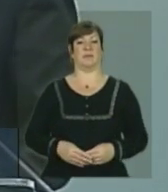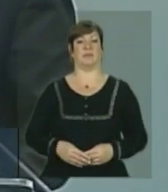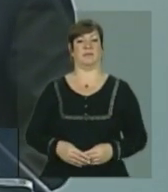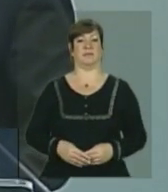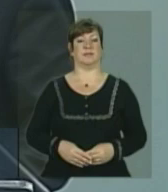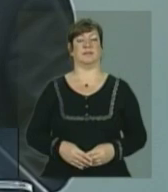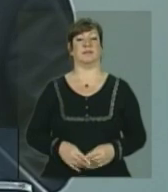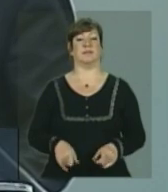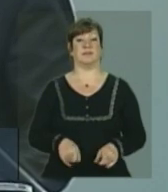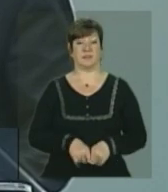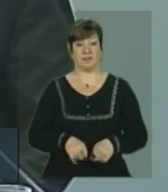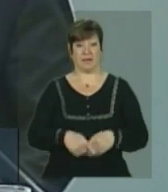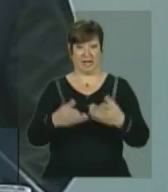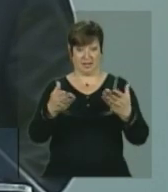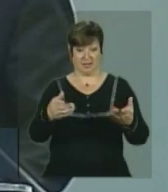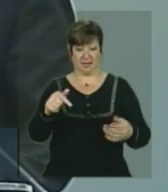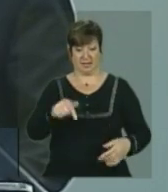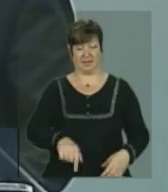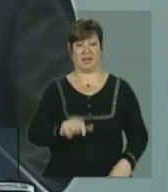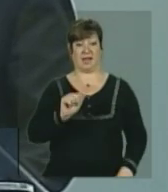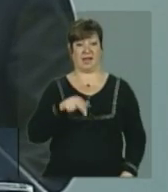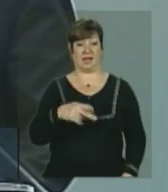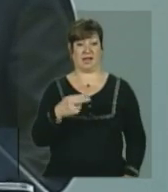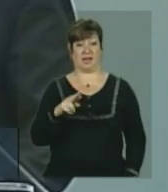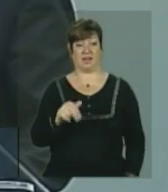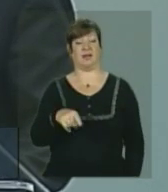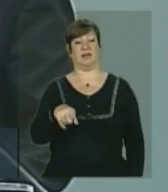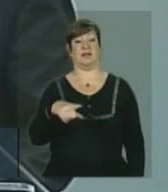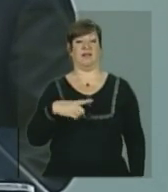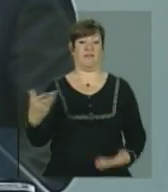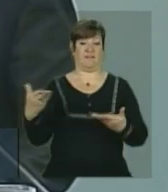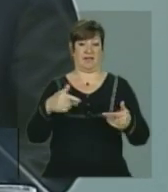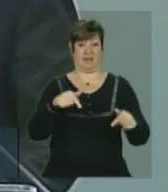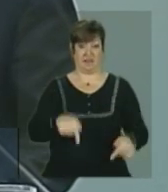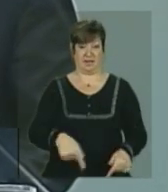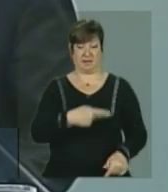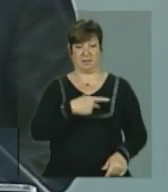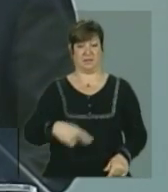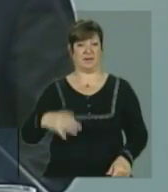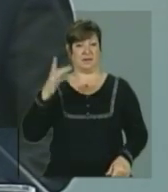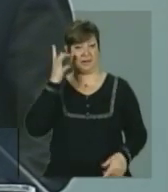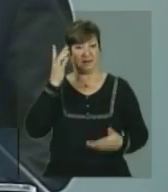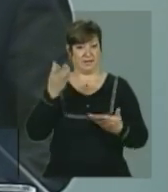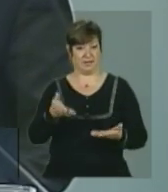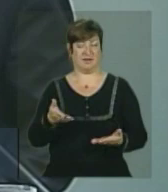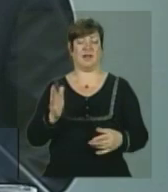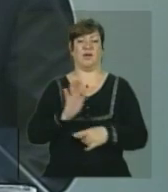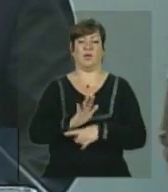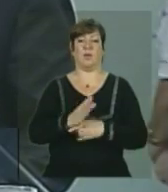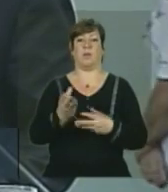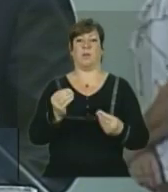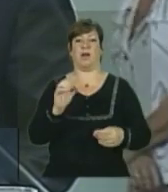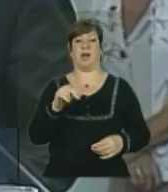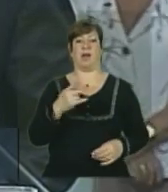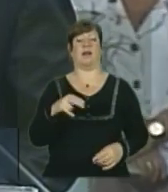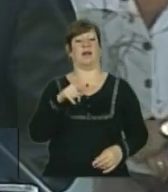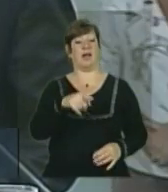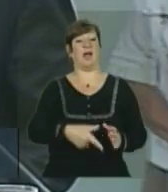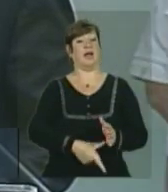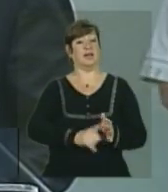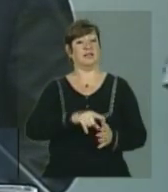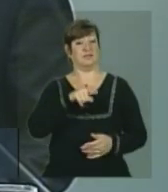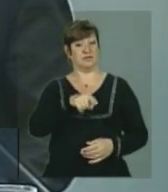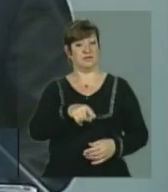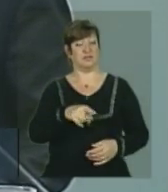e a senhora aqui em Angra, presidenta, tem feito muito por Angra. Antes de ser presidente da